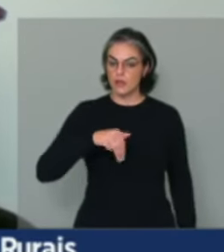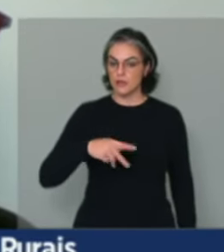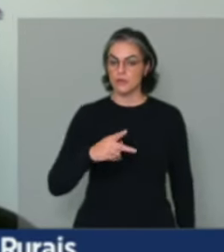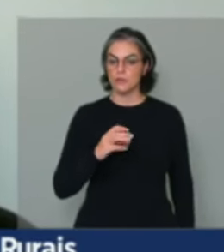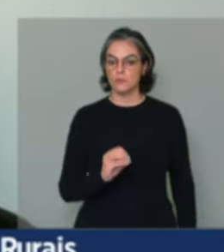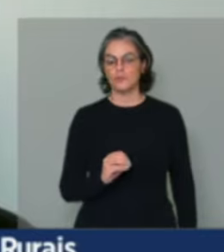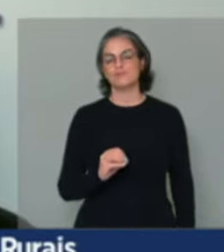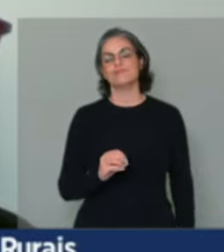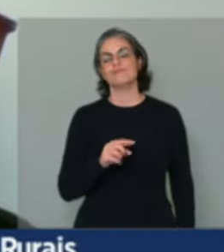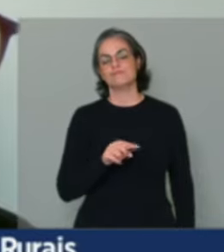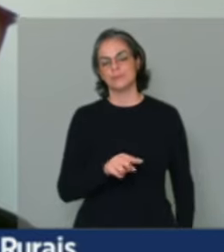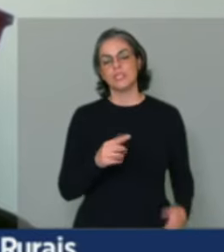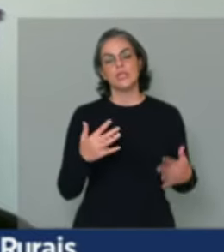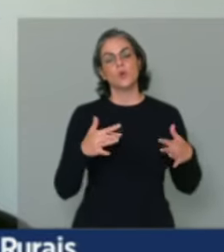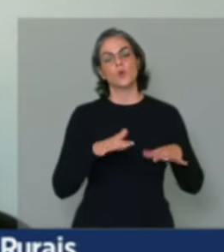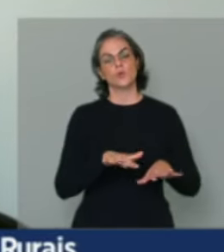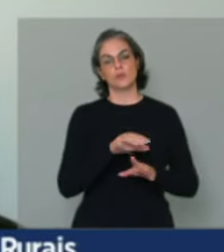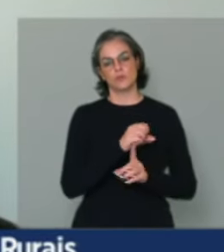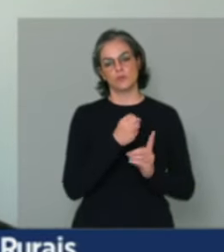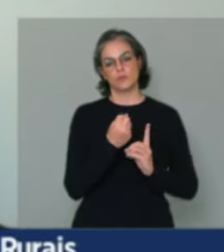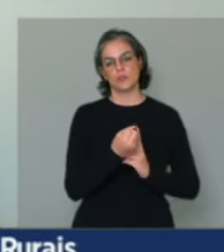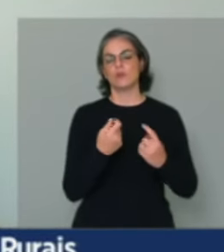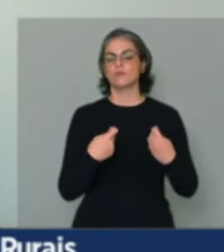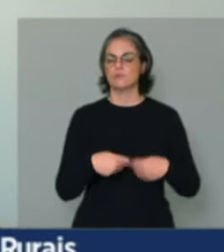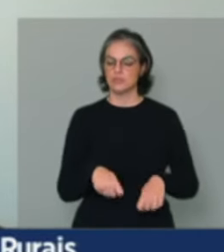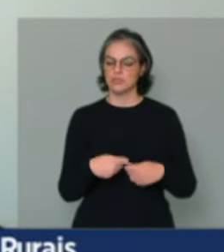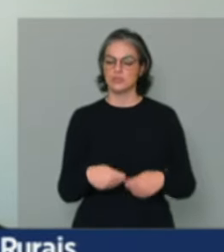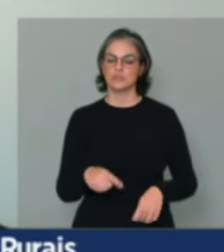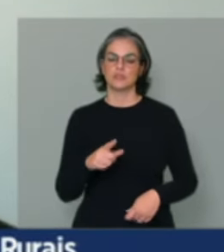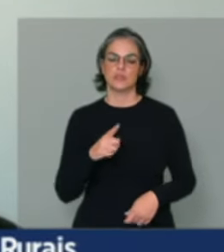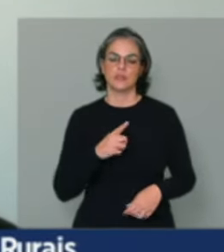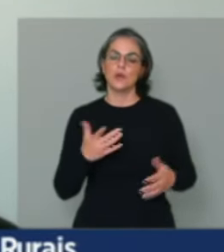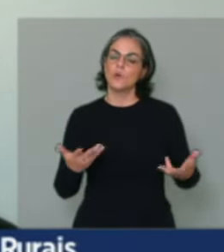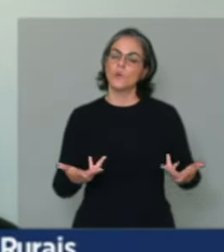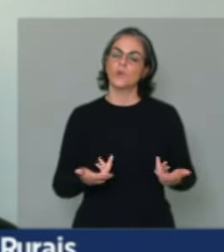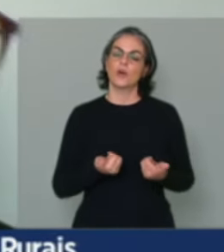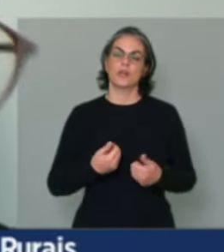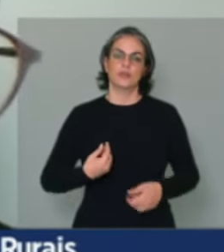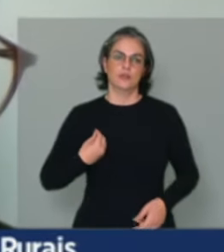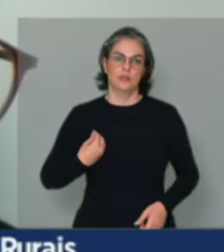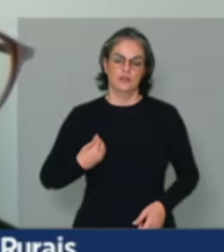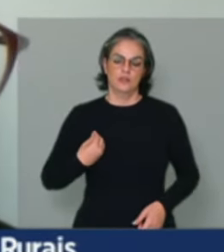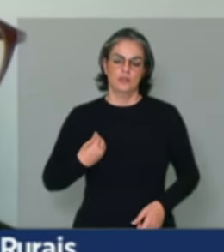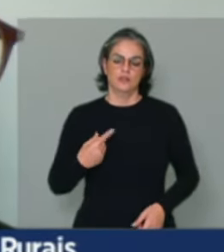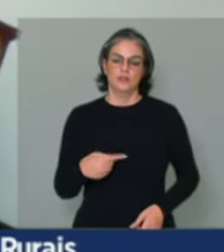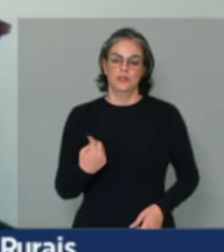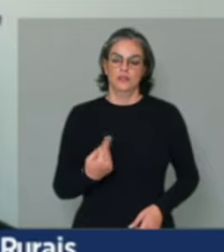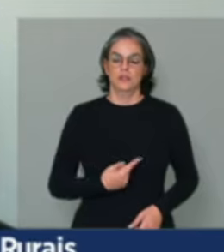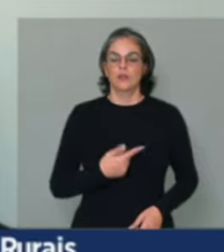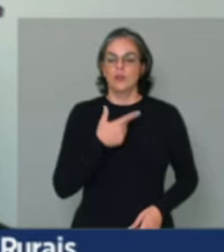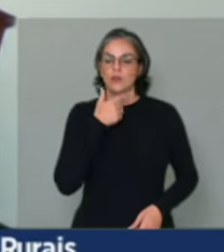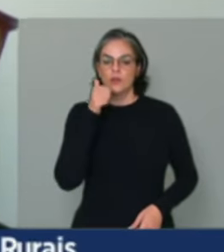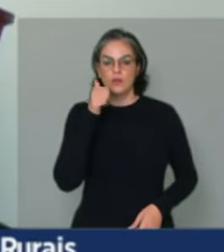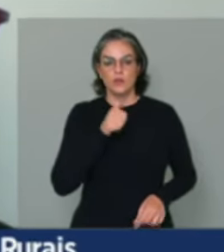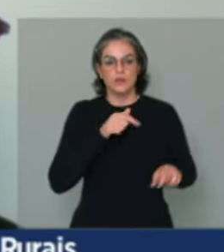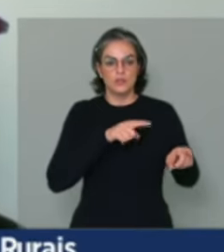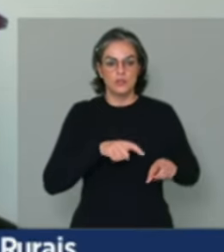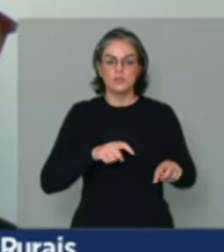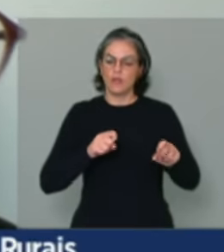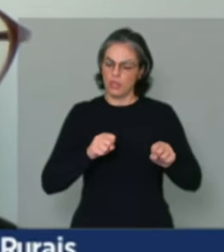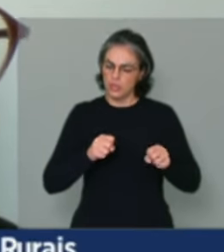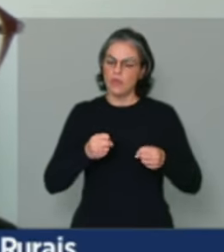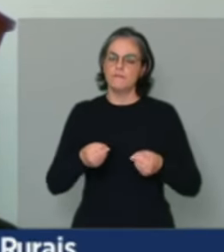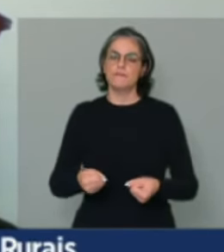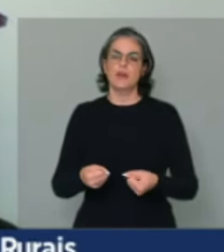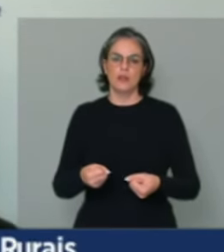social dessas pessoas que estão no campo, para que elas tenham qualidade de vida. Nós, agricultores e agricultoras familiares, defendemos que